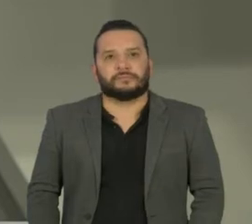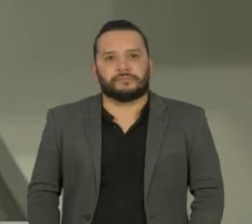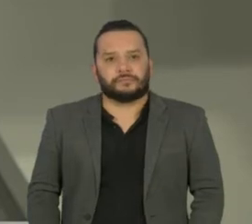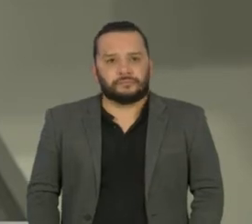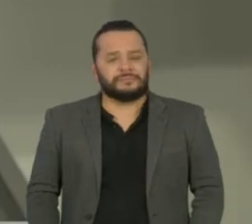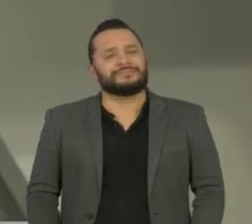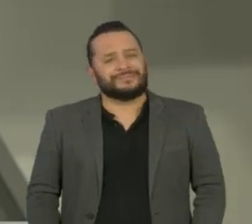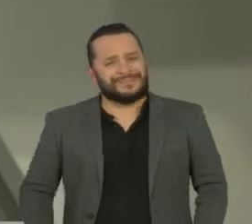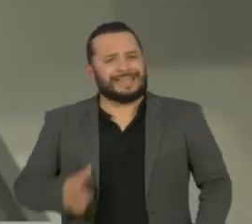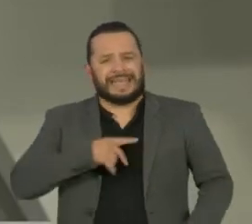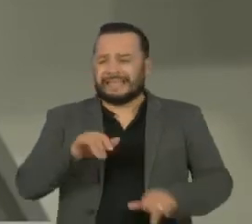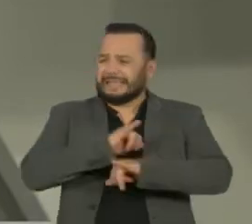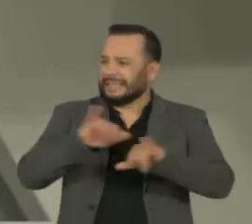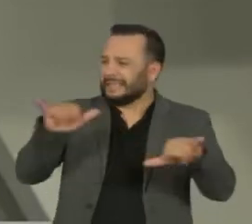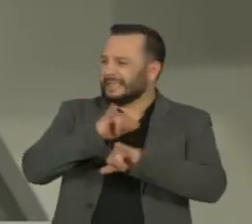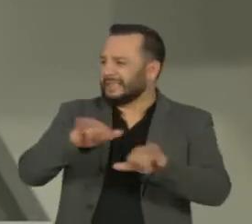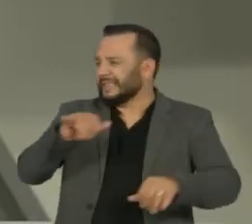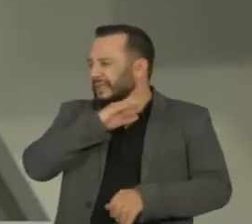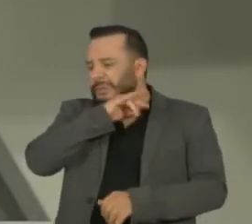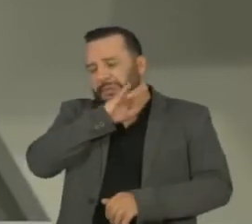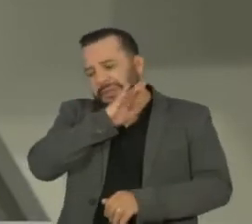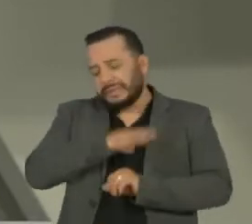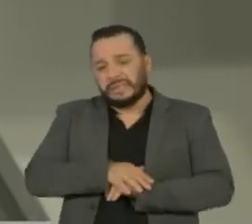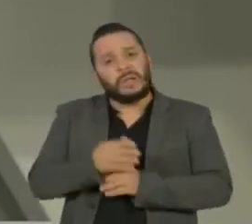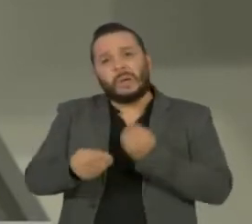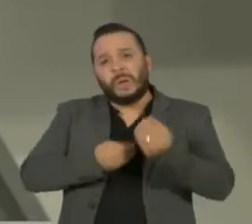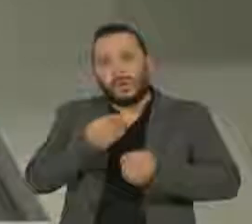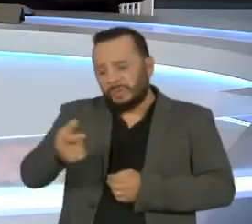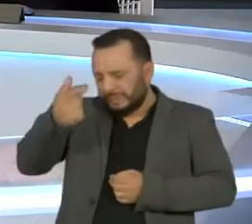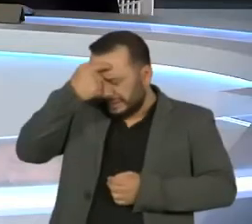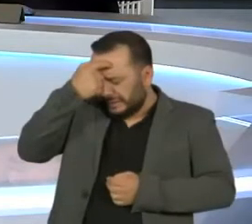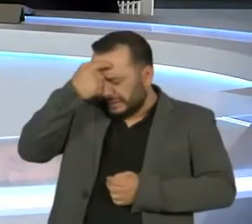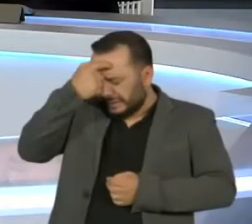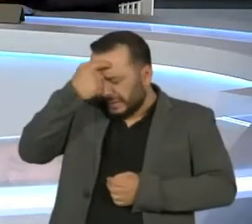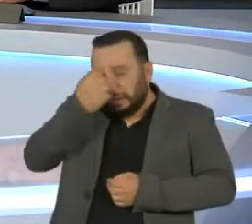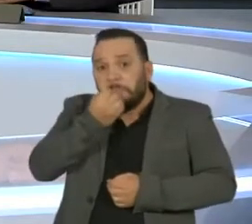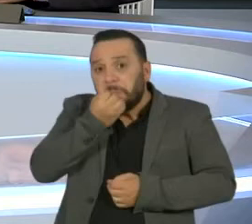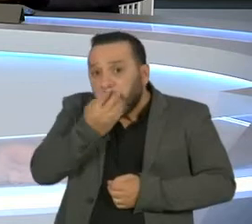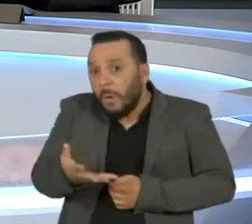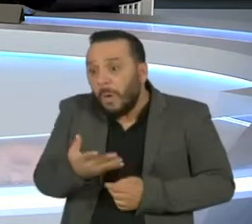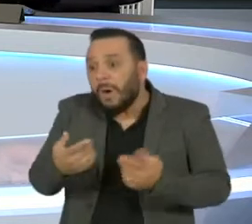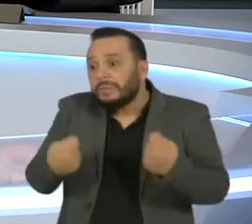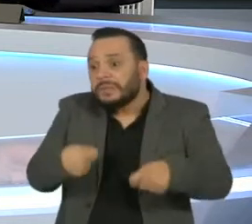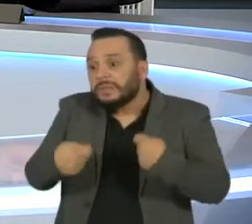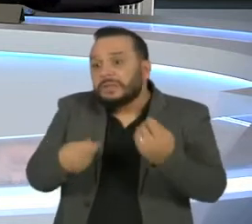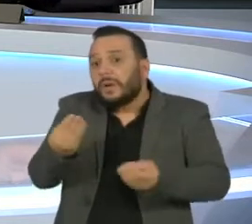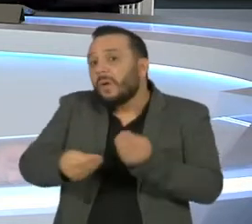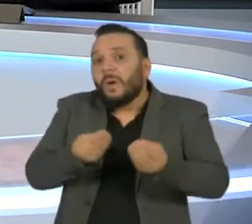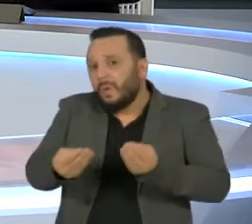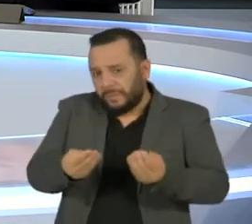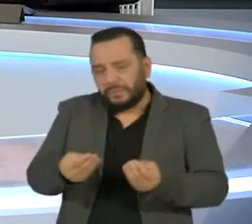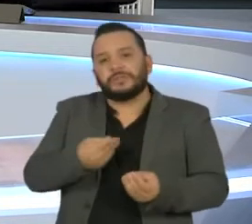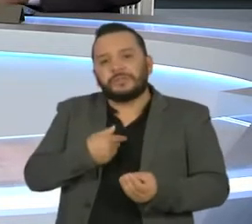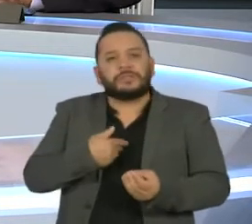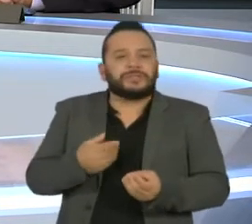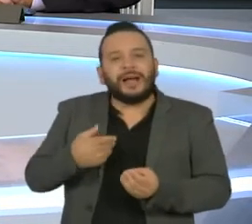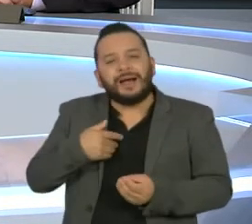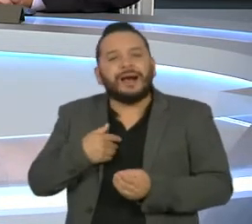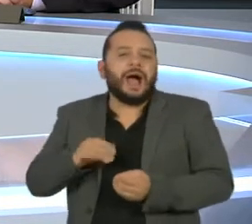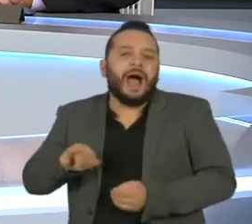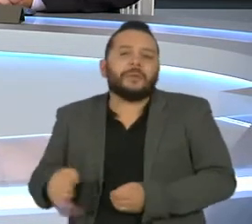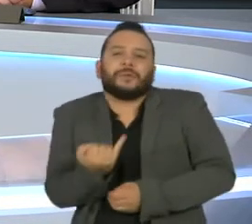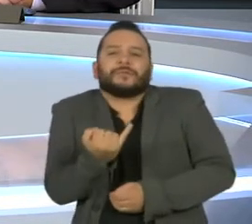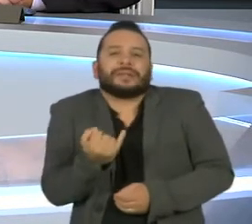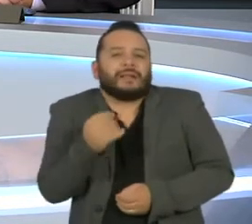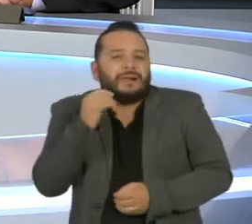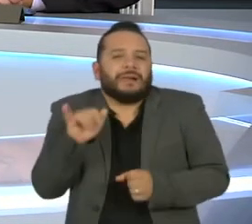Os de notícias ruins são várias as formas de manter a saúde mental. Muita gente tem encontrado afago e companhia nos animais de estimação.